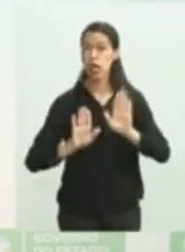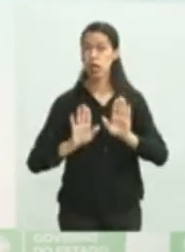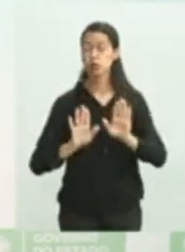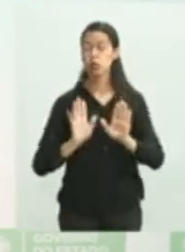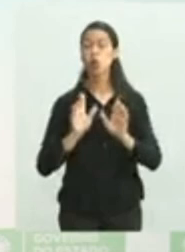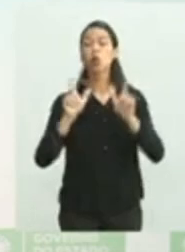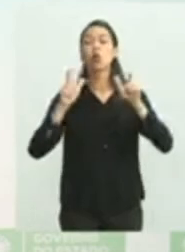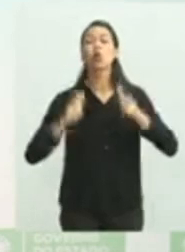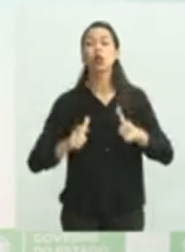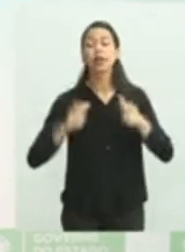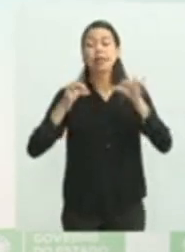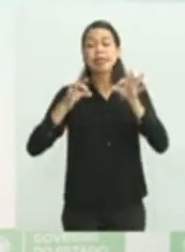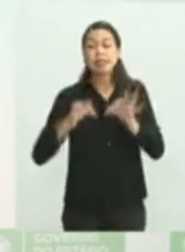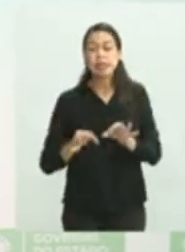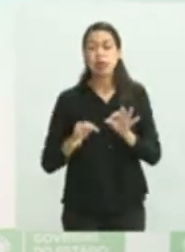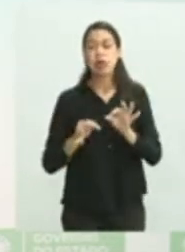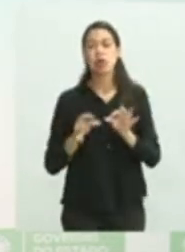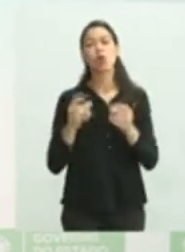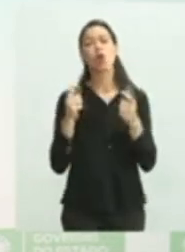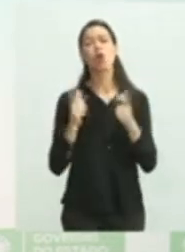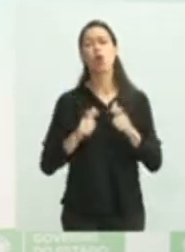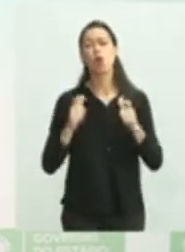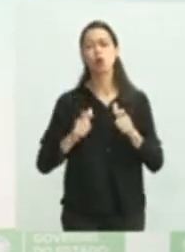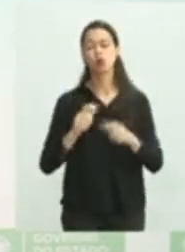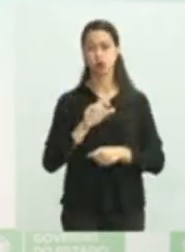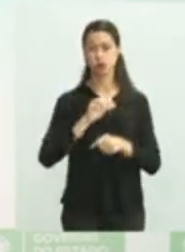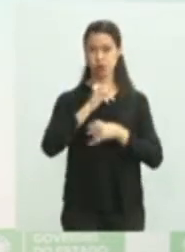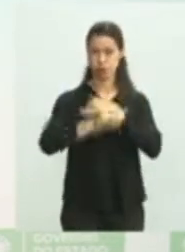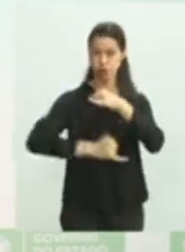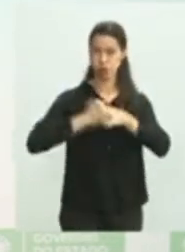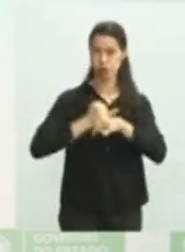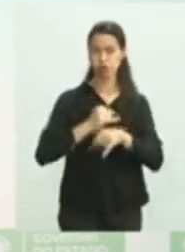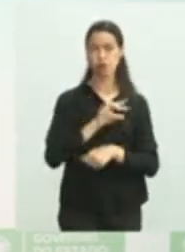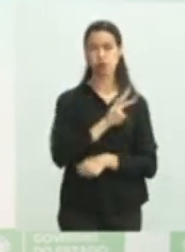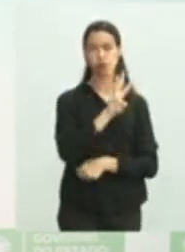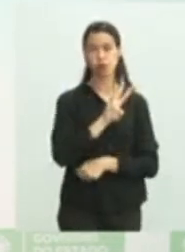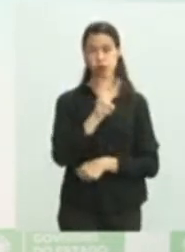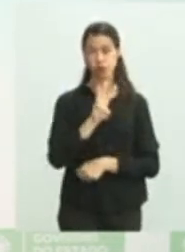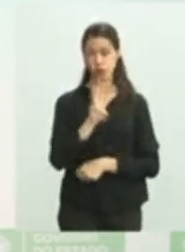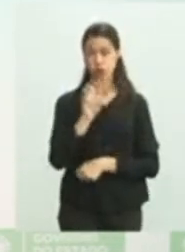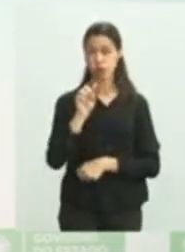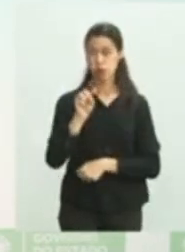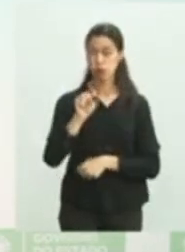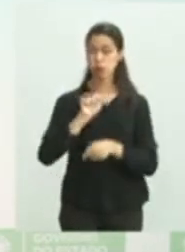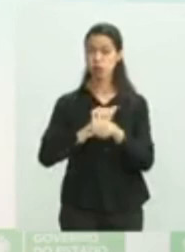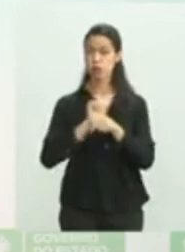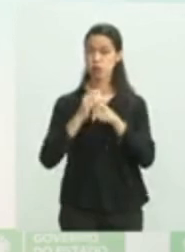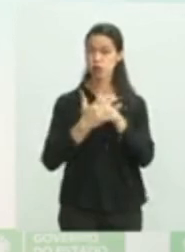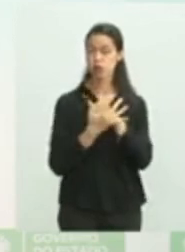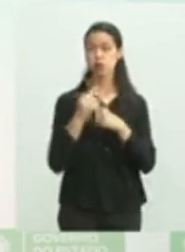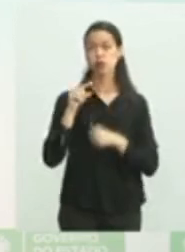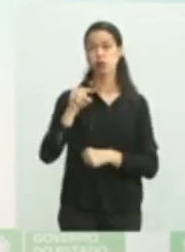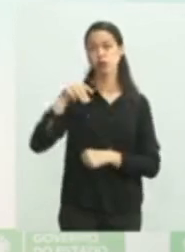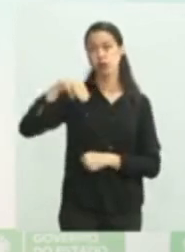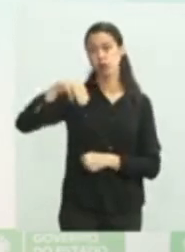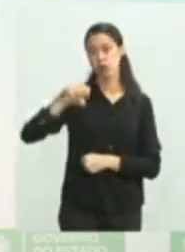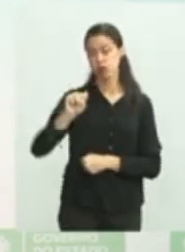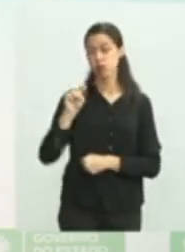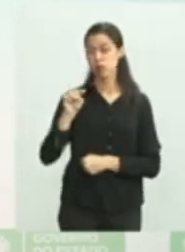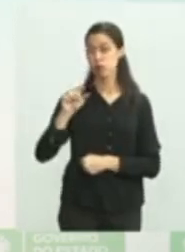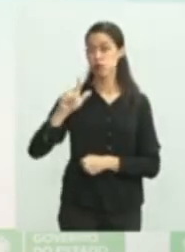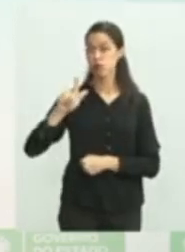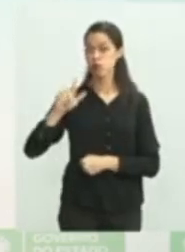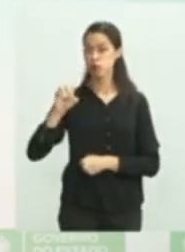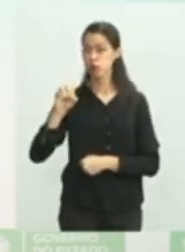Governo do Estado coronavírus.ms.gov.br e cada um de vocês, qualquer